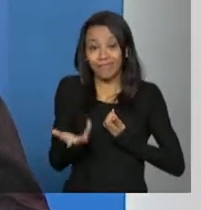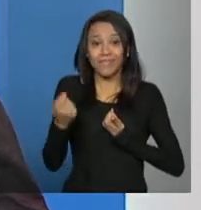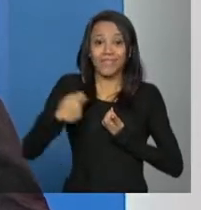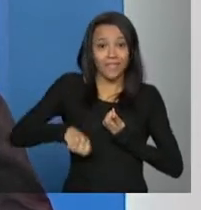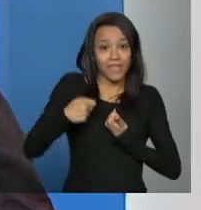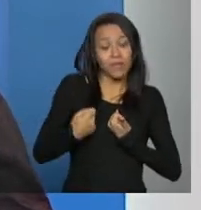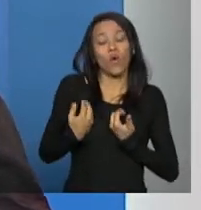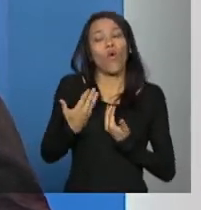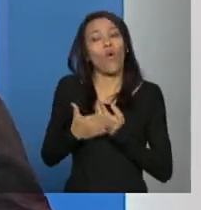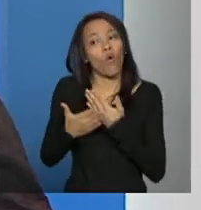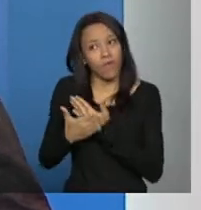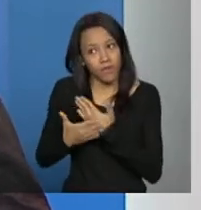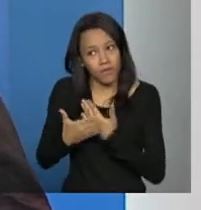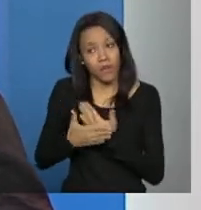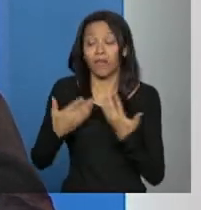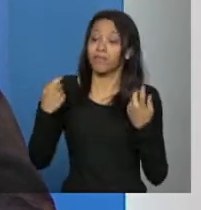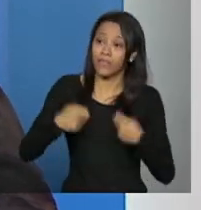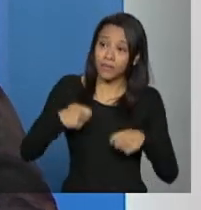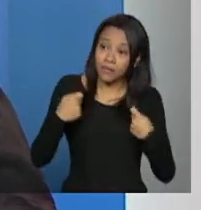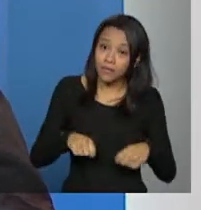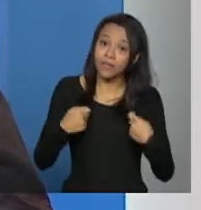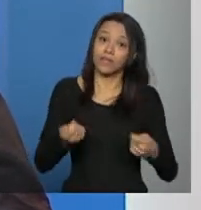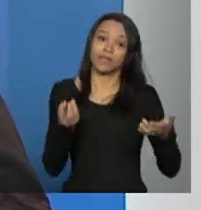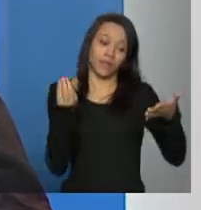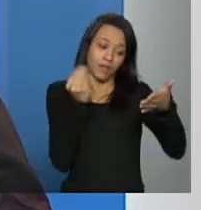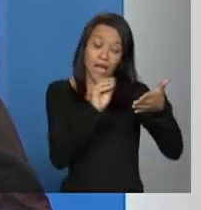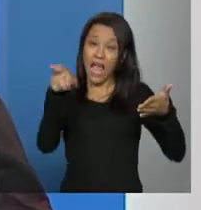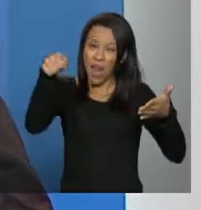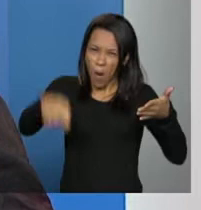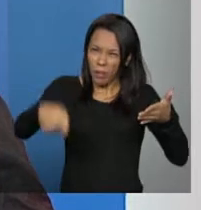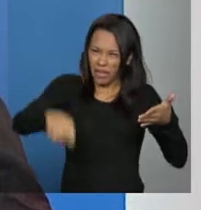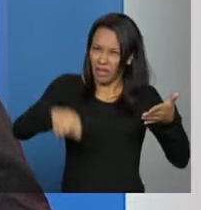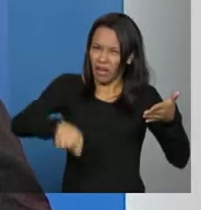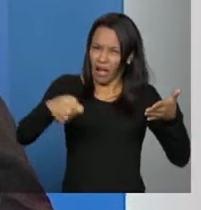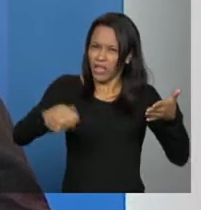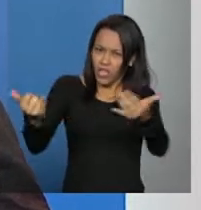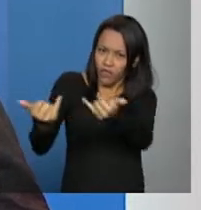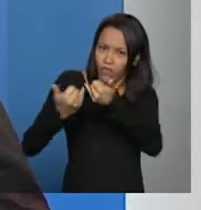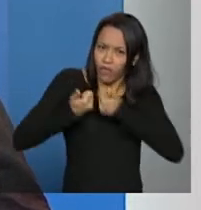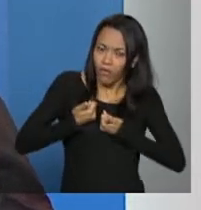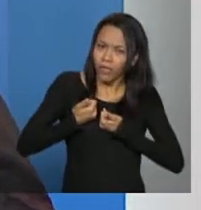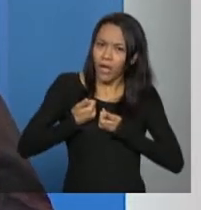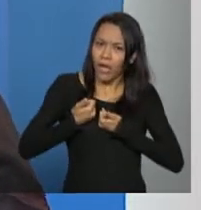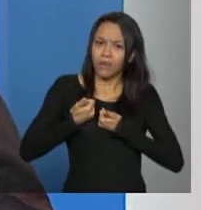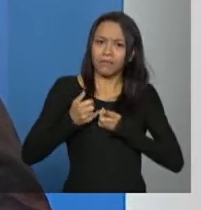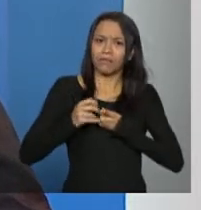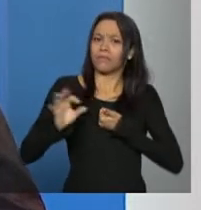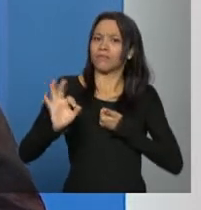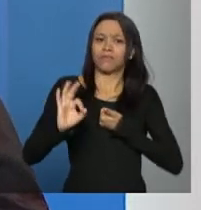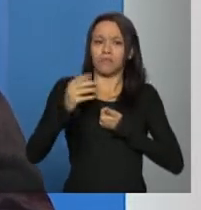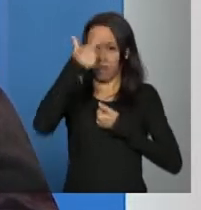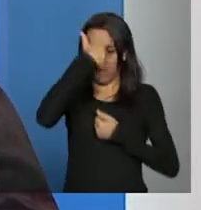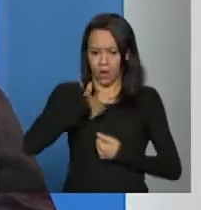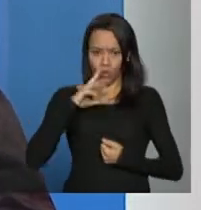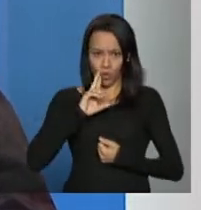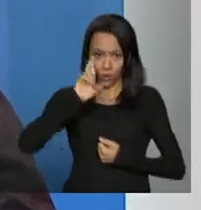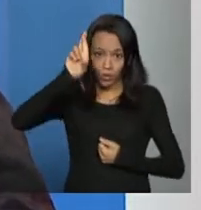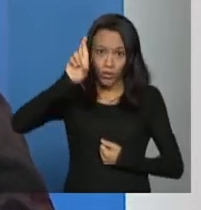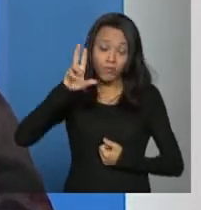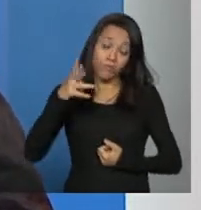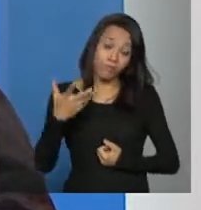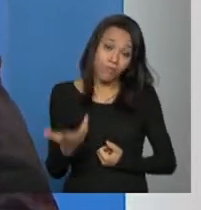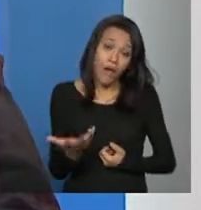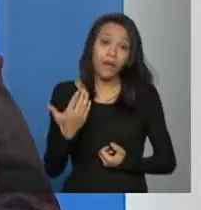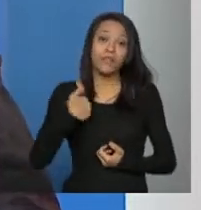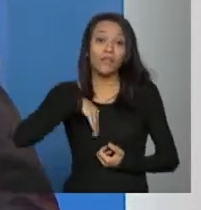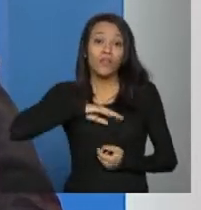questão do diálogo não há outro meio porque a entidade ela não é obrigada a informar nem nada ao gestor porém a gente está falando